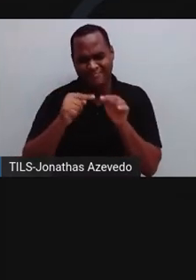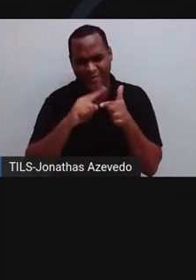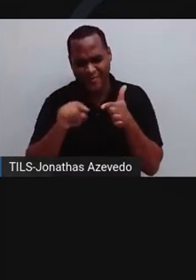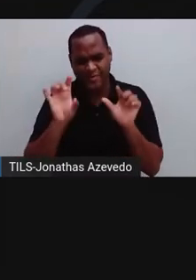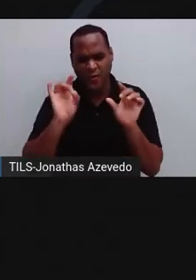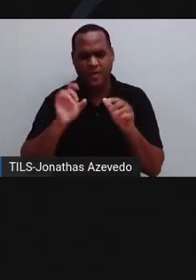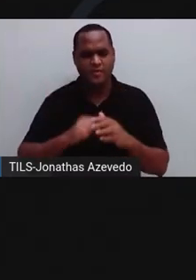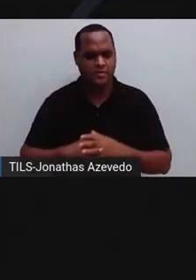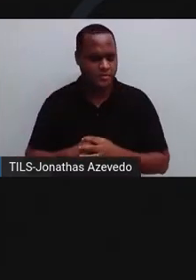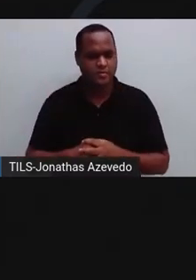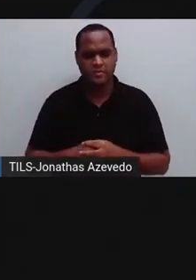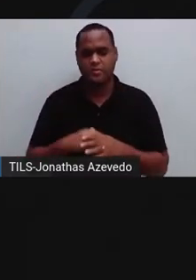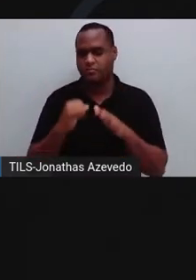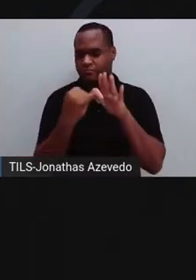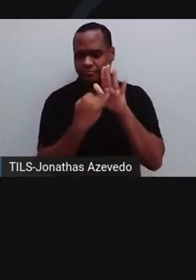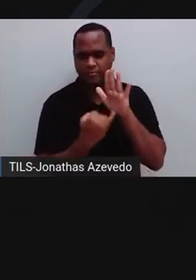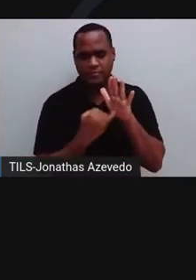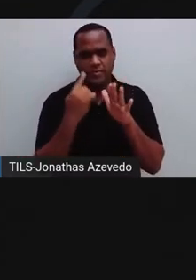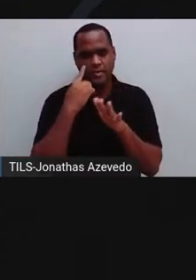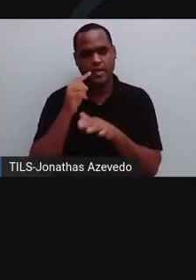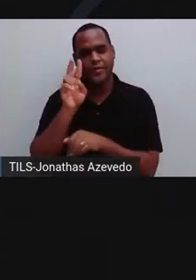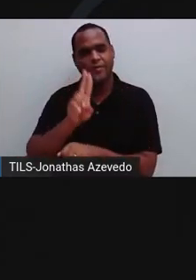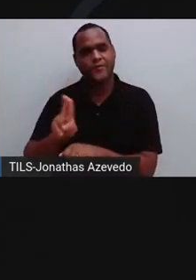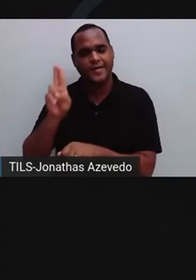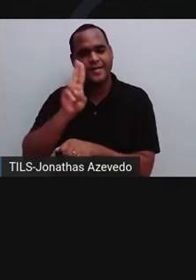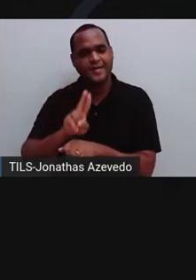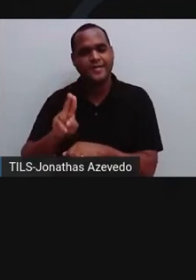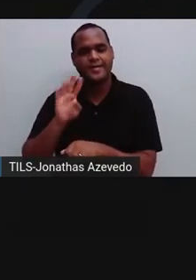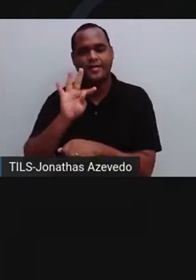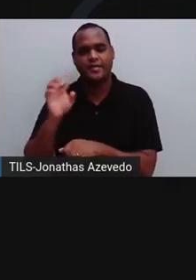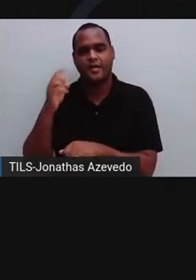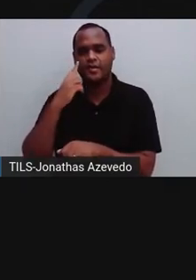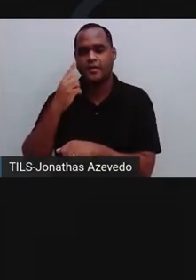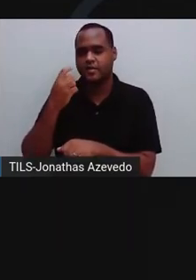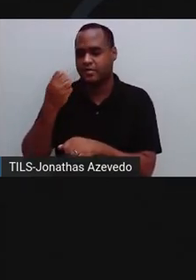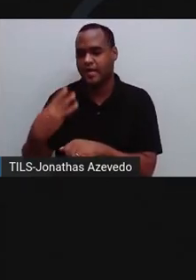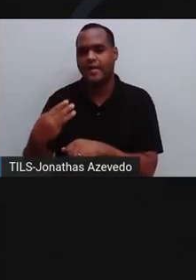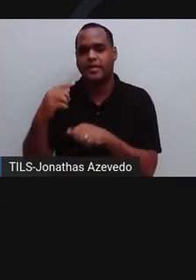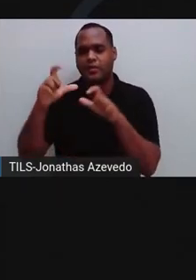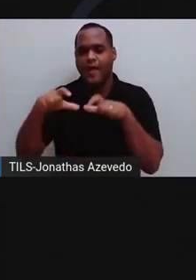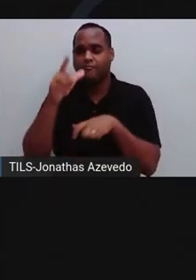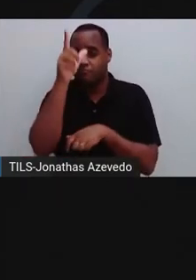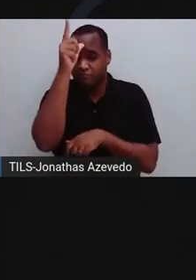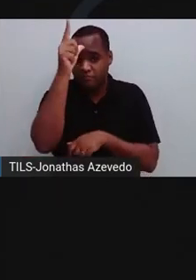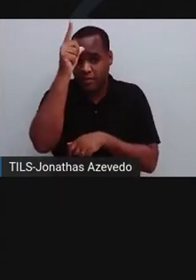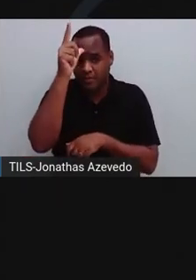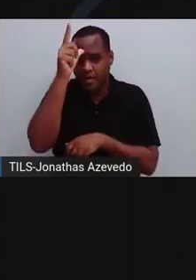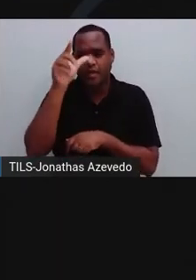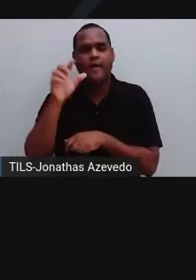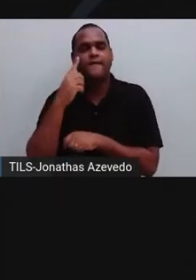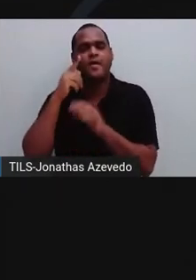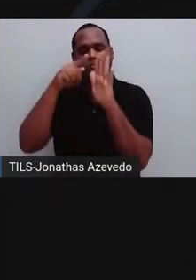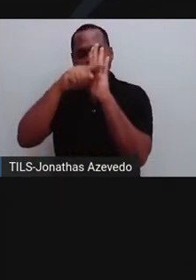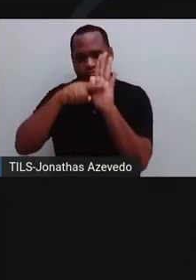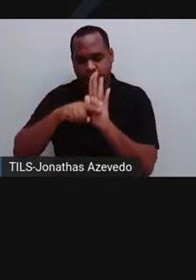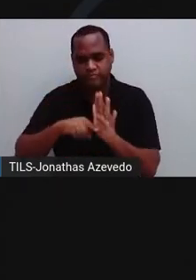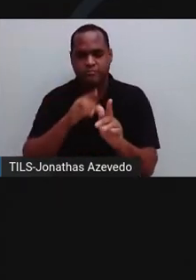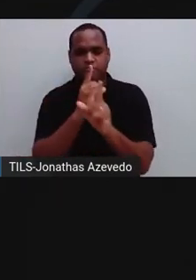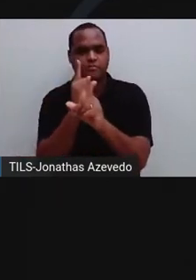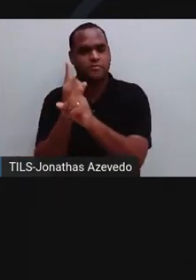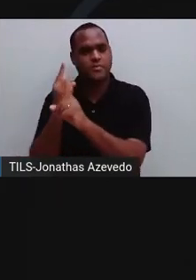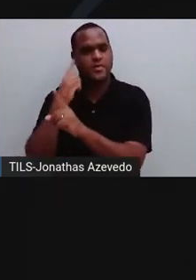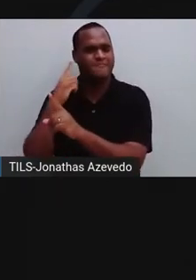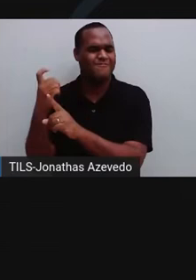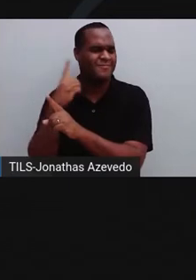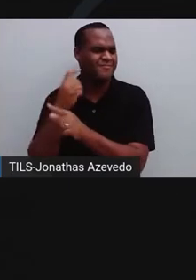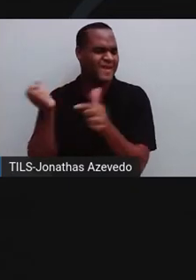O Instituto de Acústica da Universidade Técnica de Dresden, no leste da Alemanha, analisa quando um som é considerado desagradável.